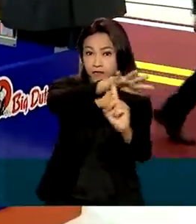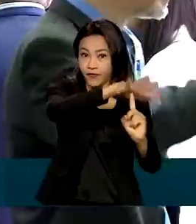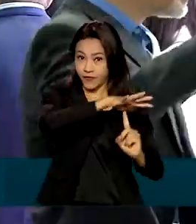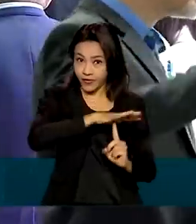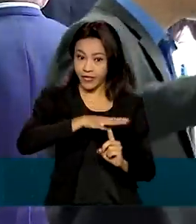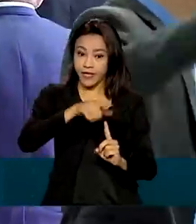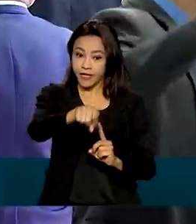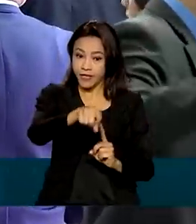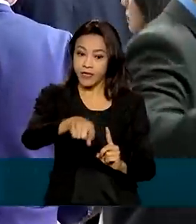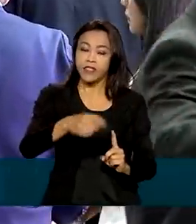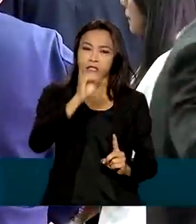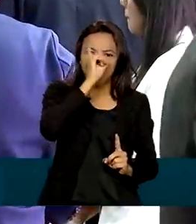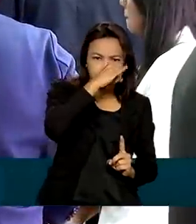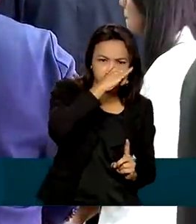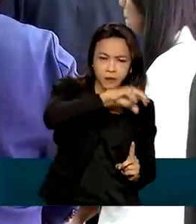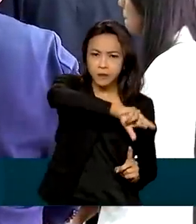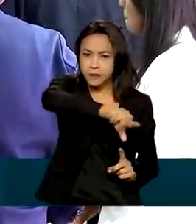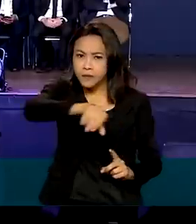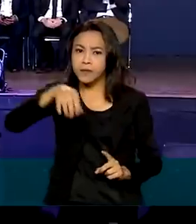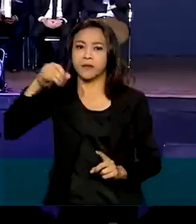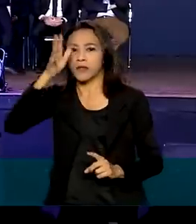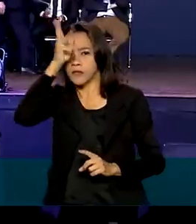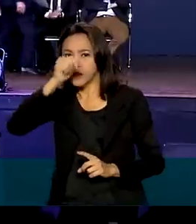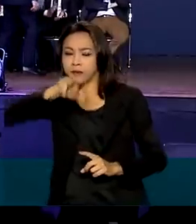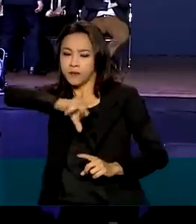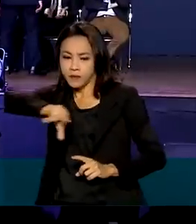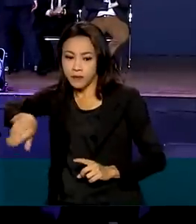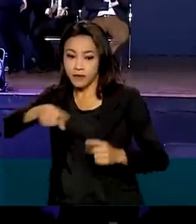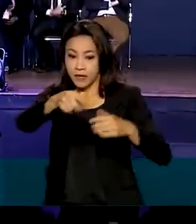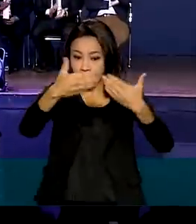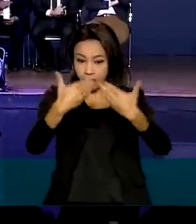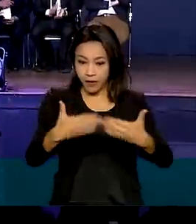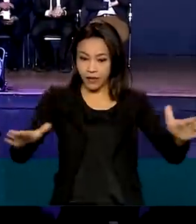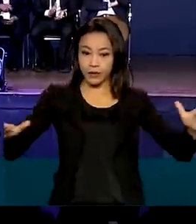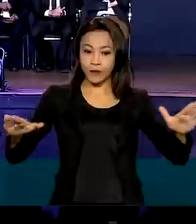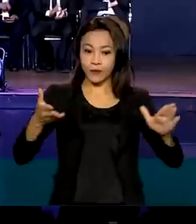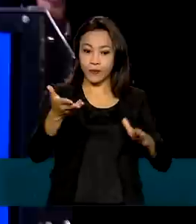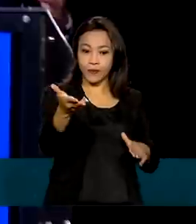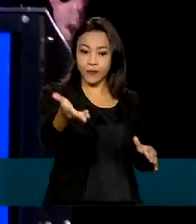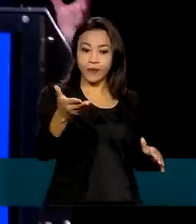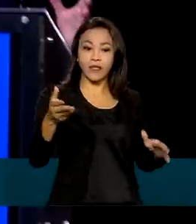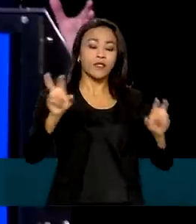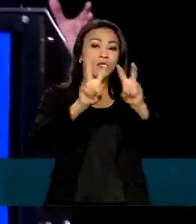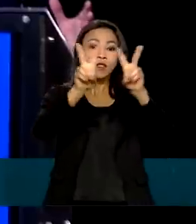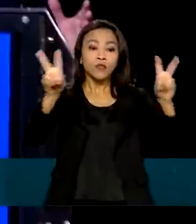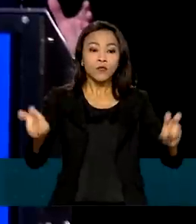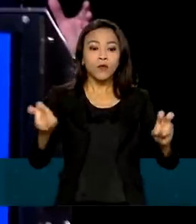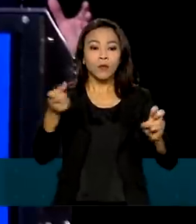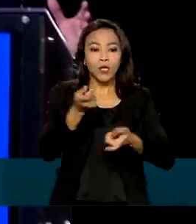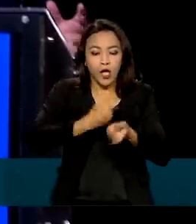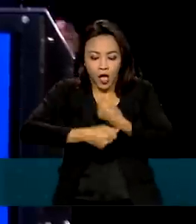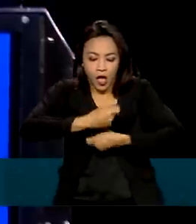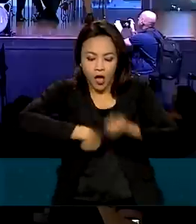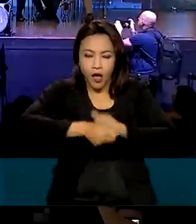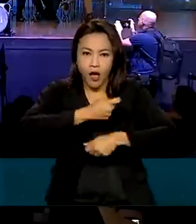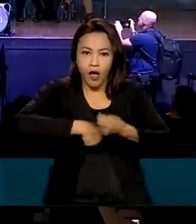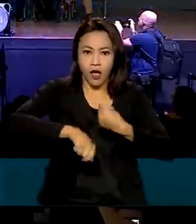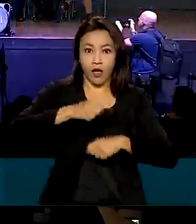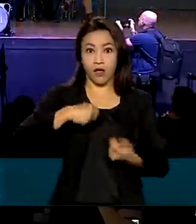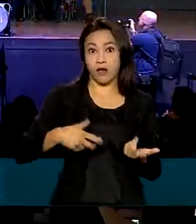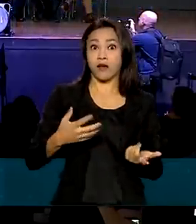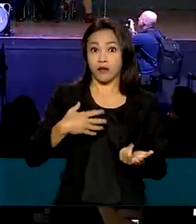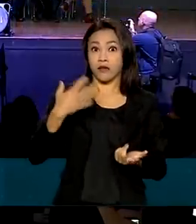ovos voltou a ocorrer de forma presencial. Na abertura, o destaque foi para o papel do agronegócio brasileiro no cenário mundial